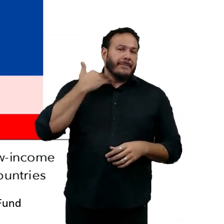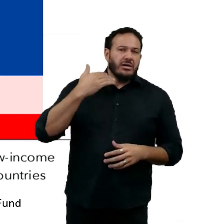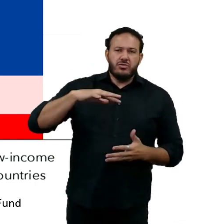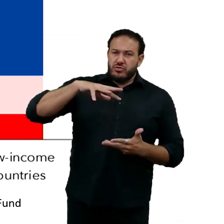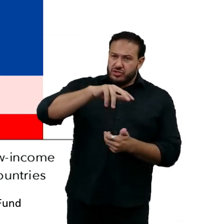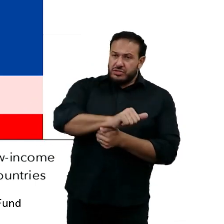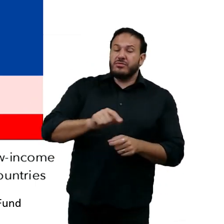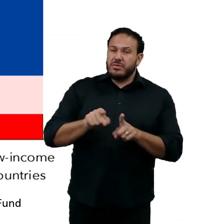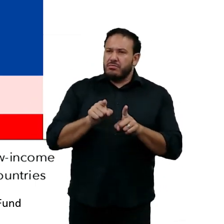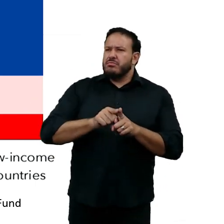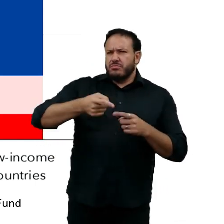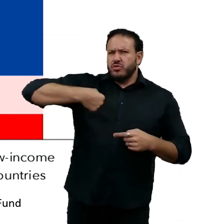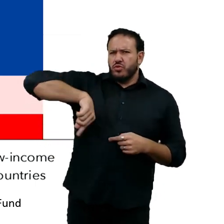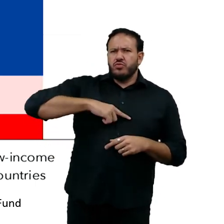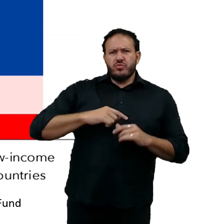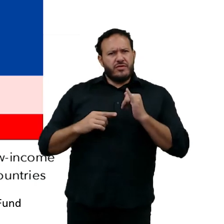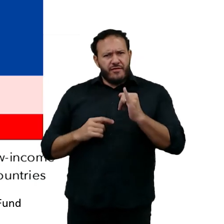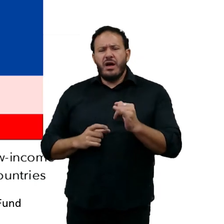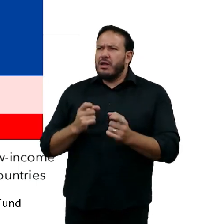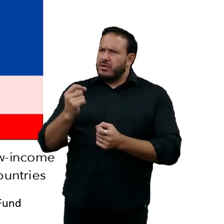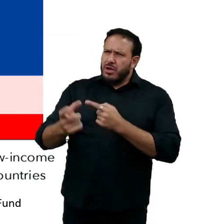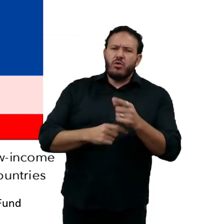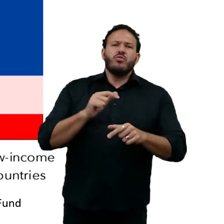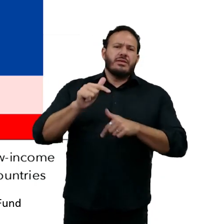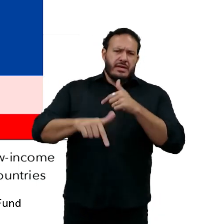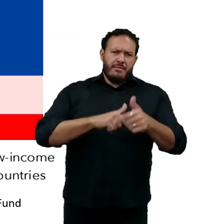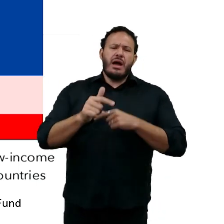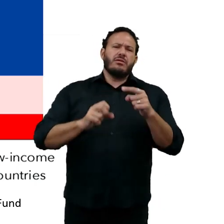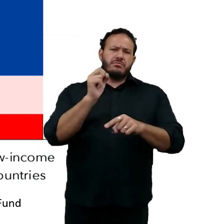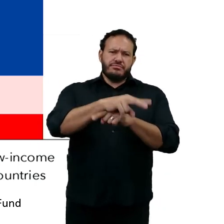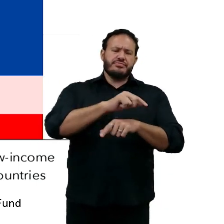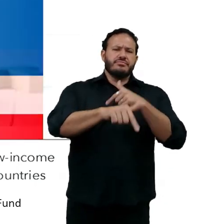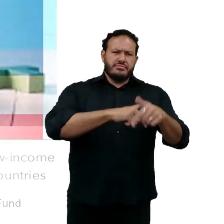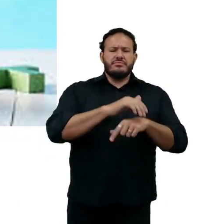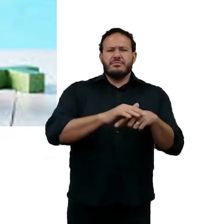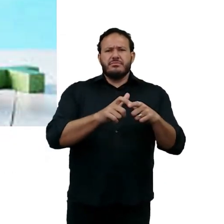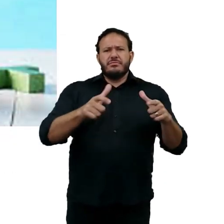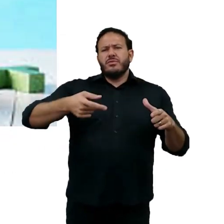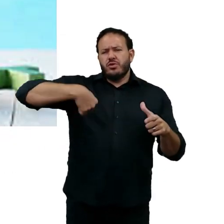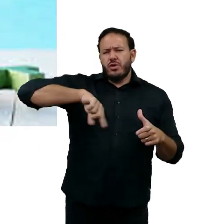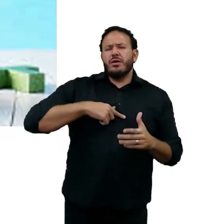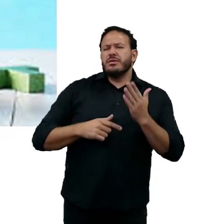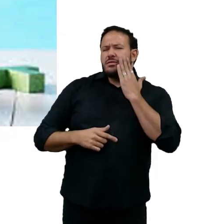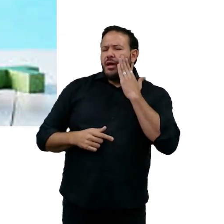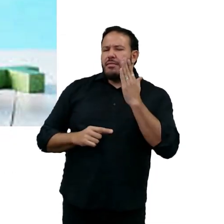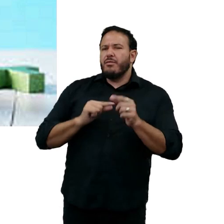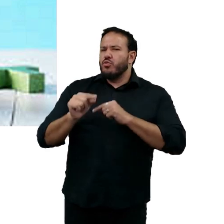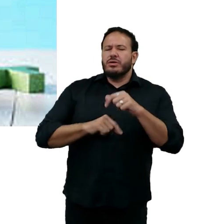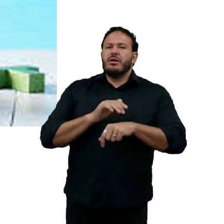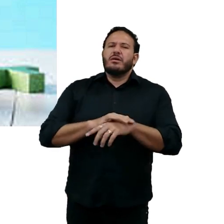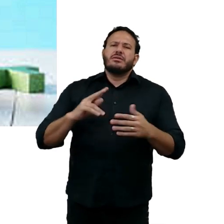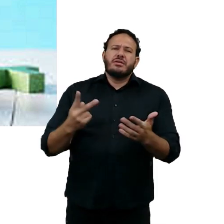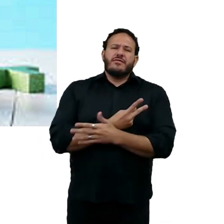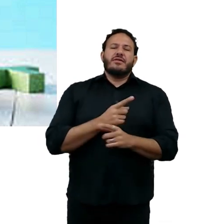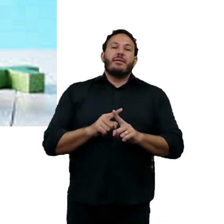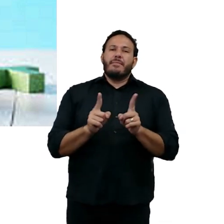Todo mundo fala de alguns empregos serão impactados e não sabemos o que exatamente significa. Mas eu quero dar